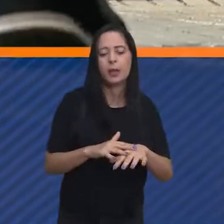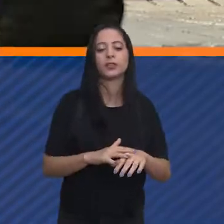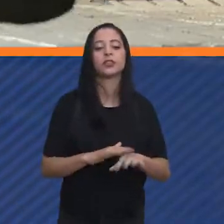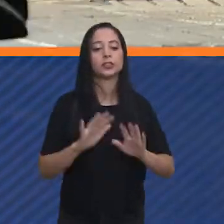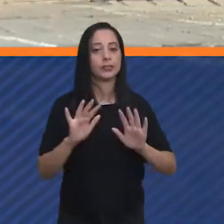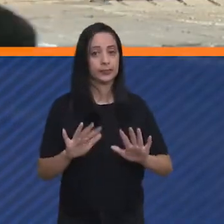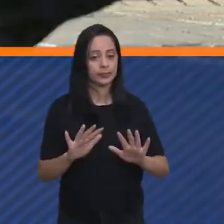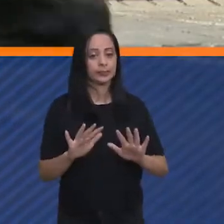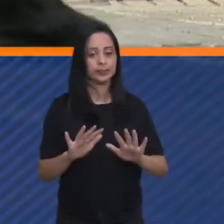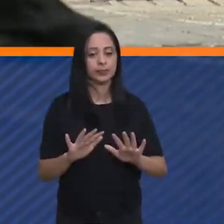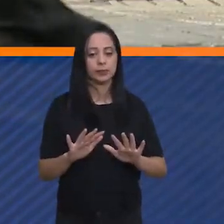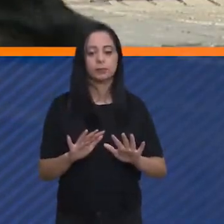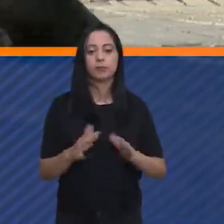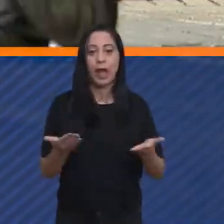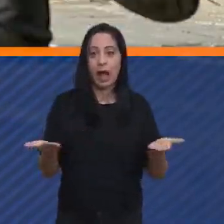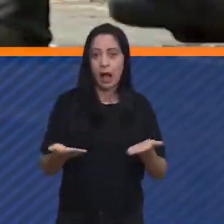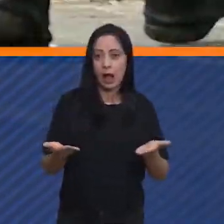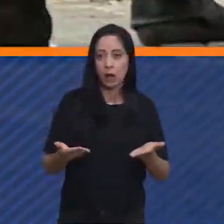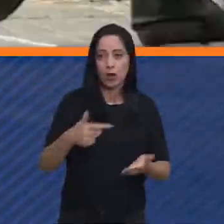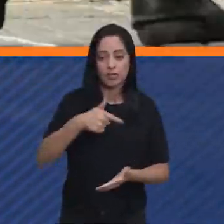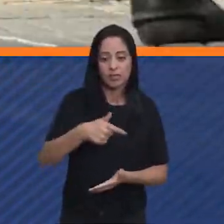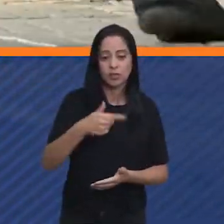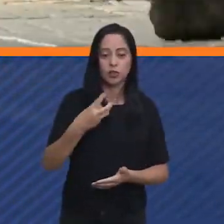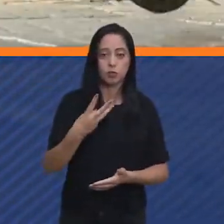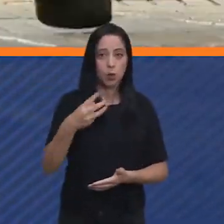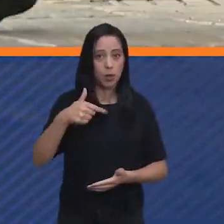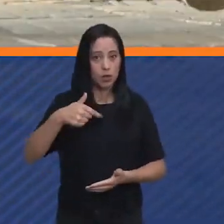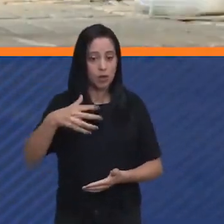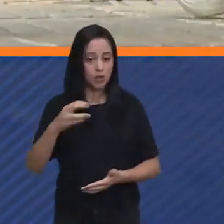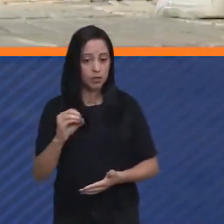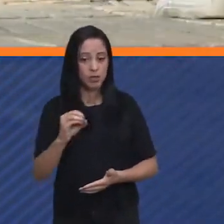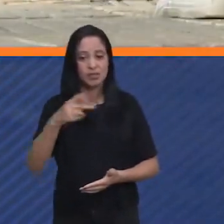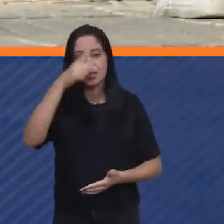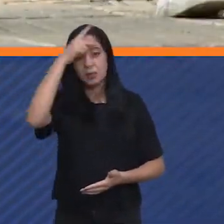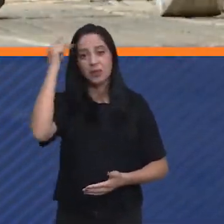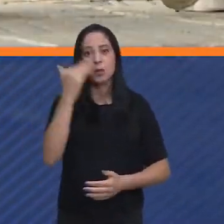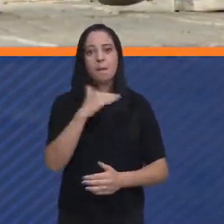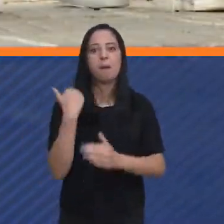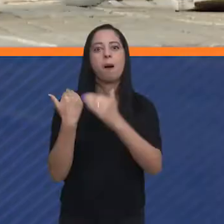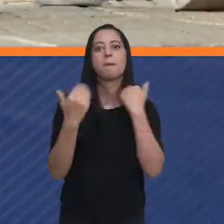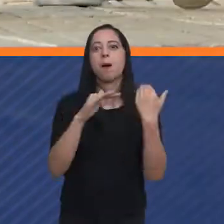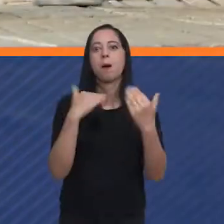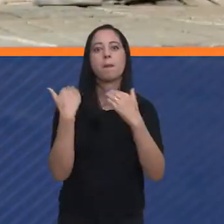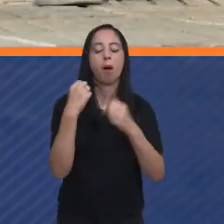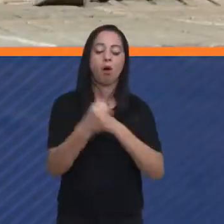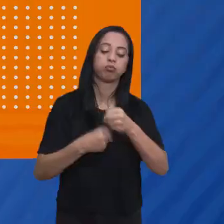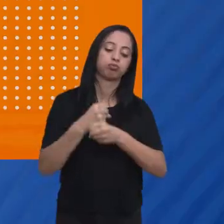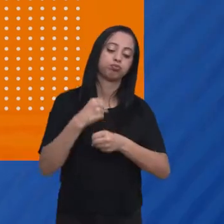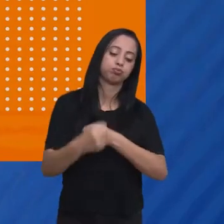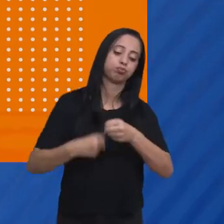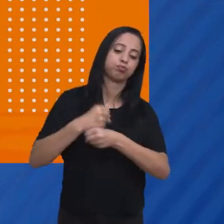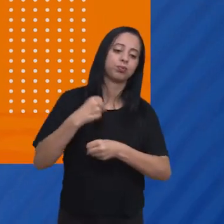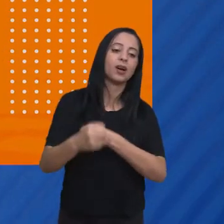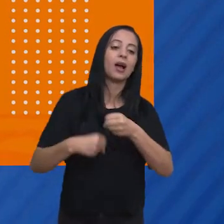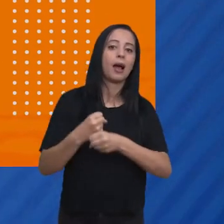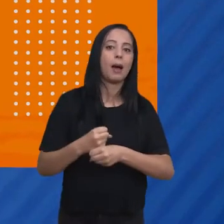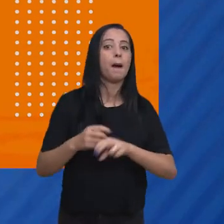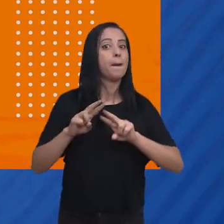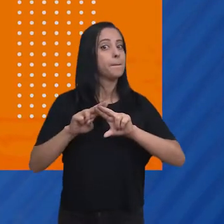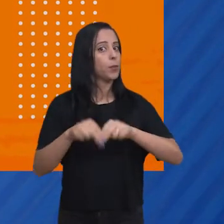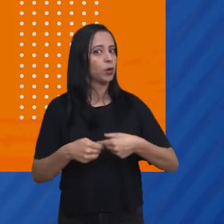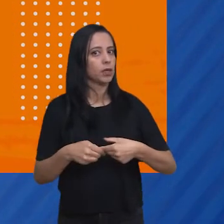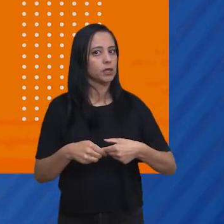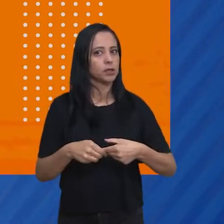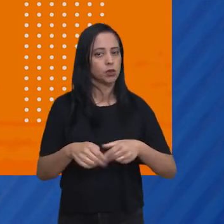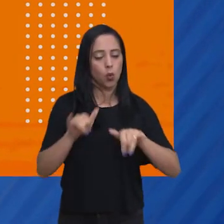Atualmente, mais de 7.300 pessoas perdem suas vidas para este tipo de câncer. Portanto, campanhas